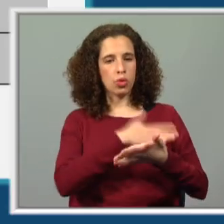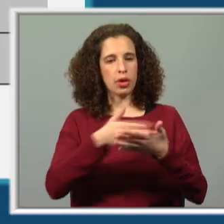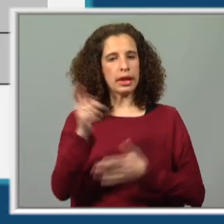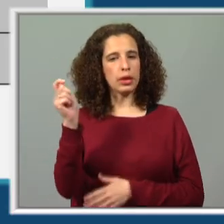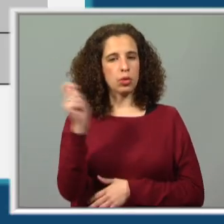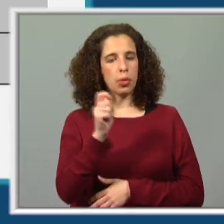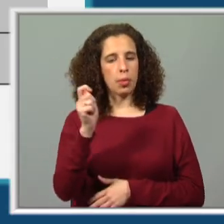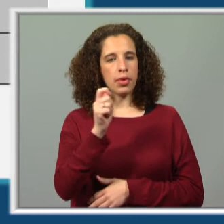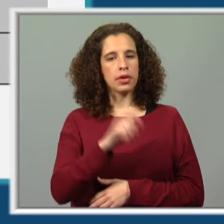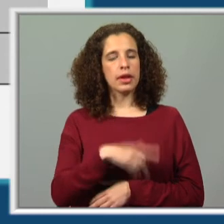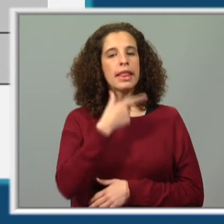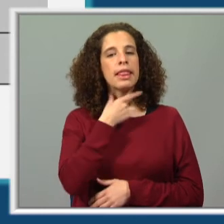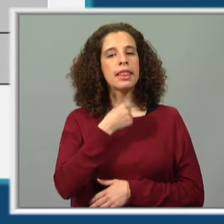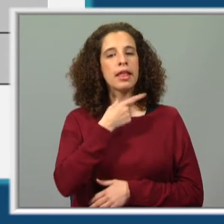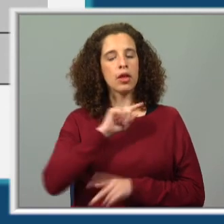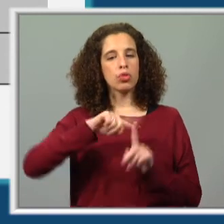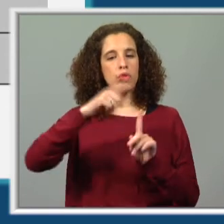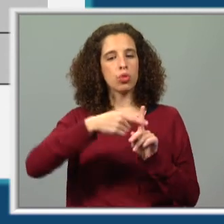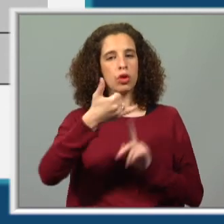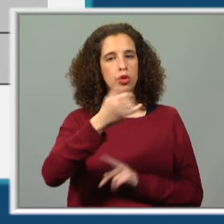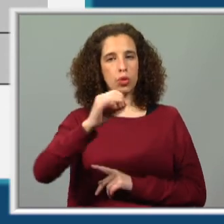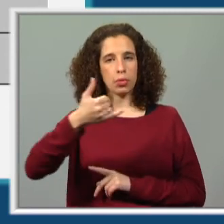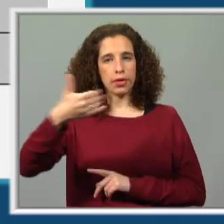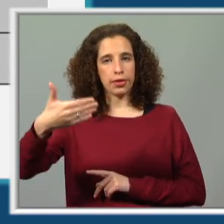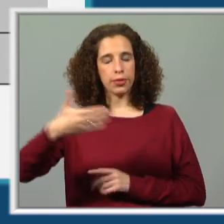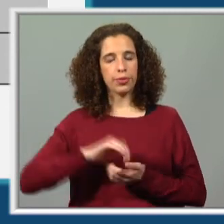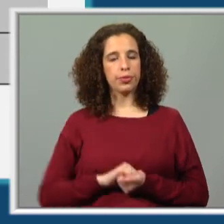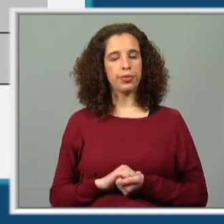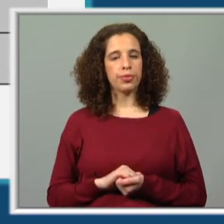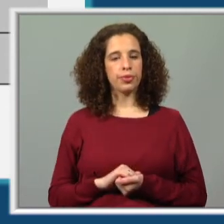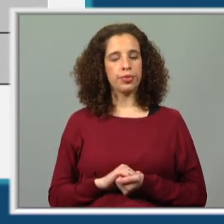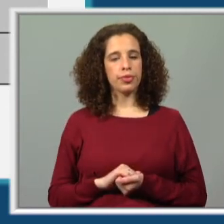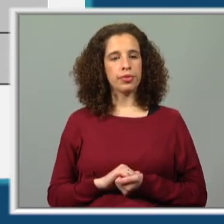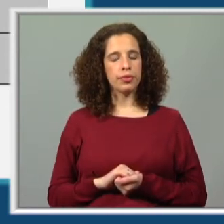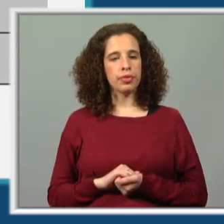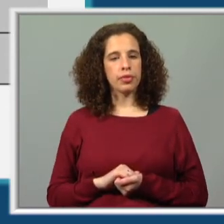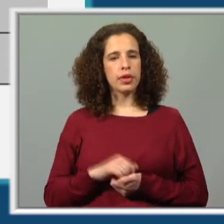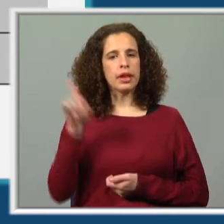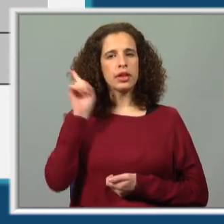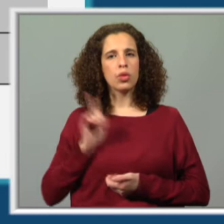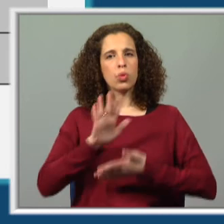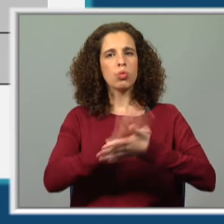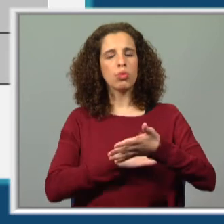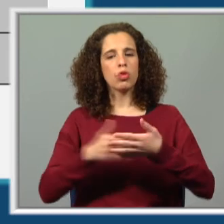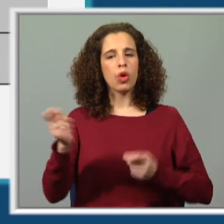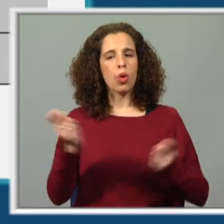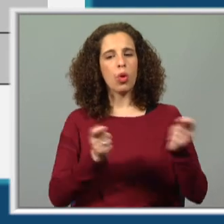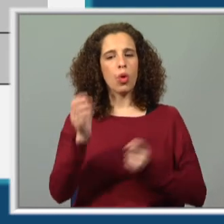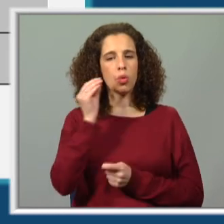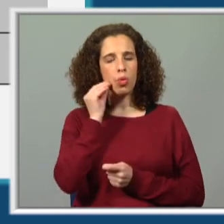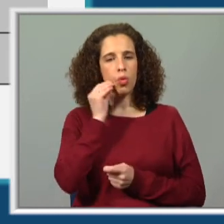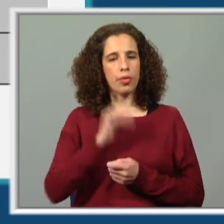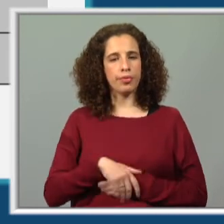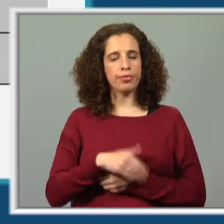mês de agosto do ano de 2021. Como é que o calendário está organizado? Temos uma